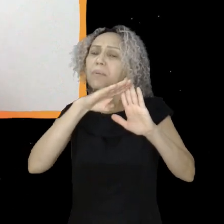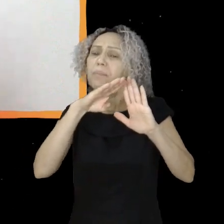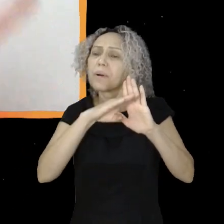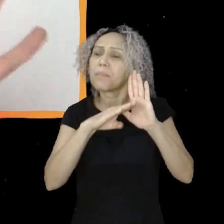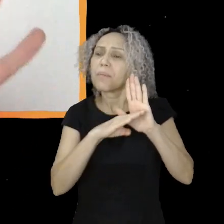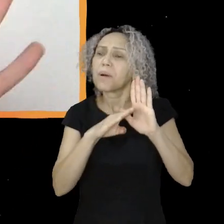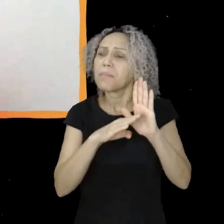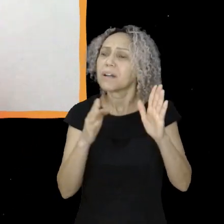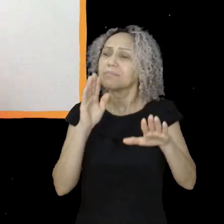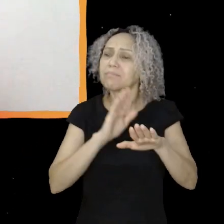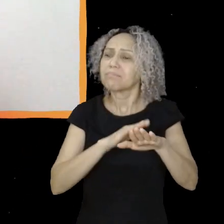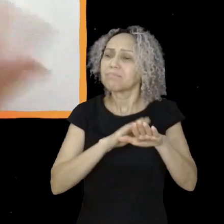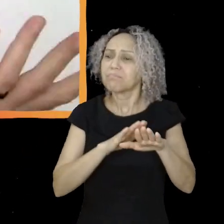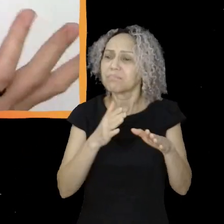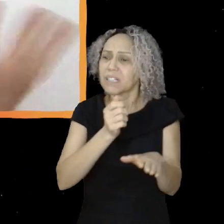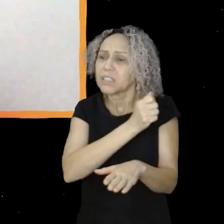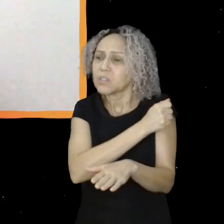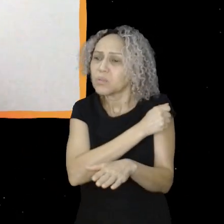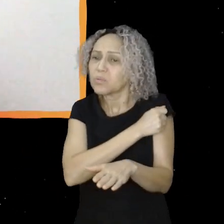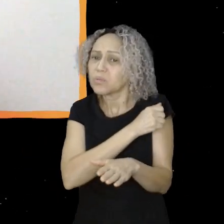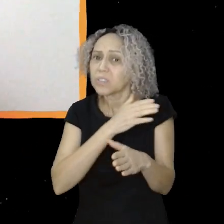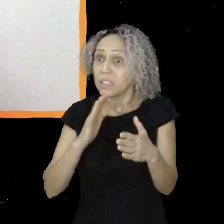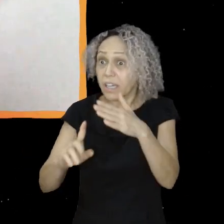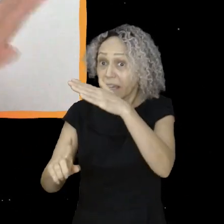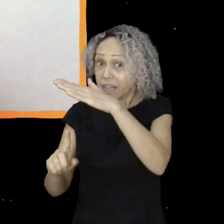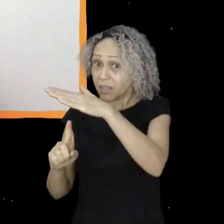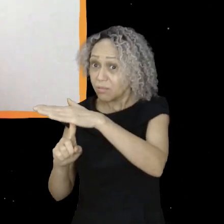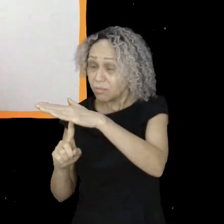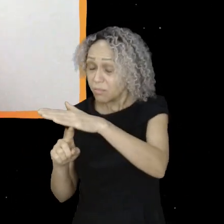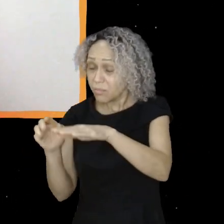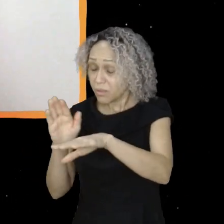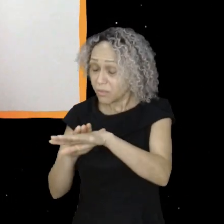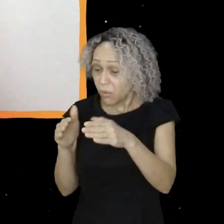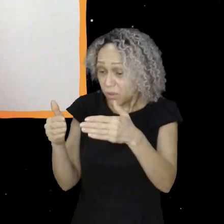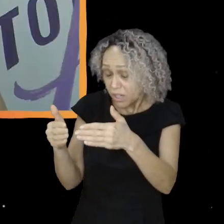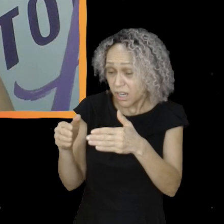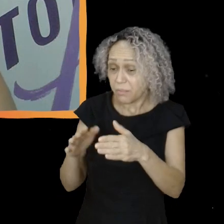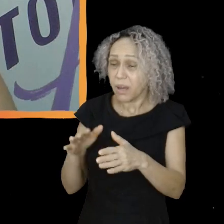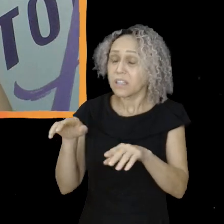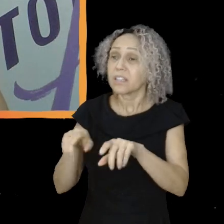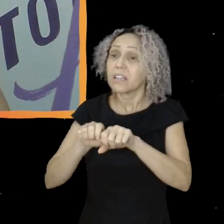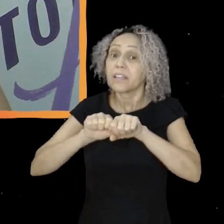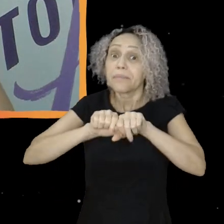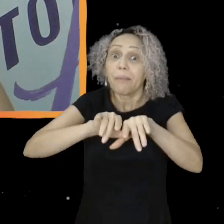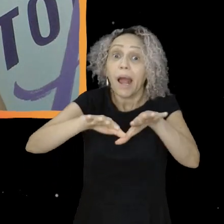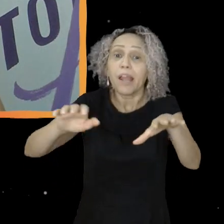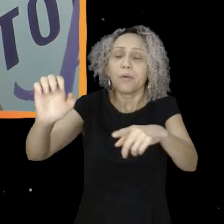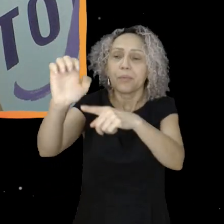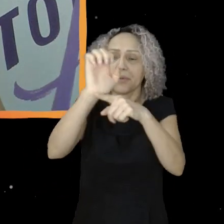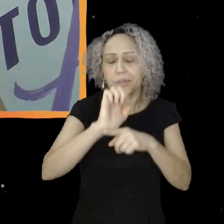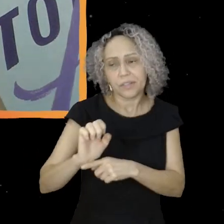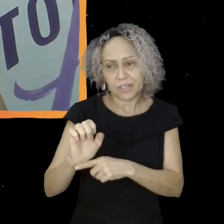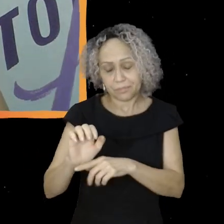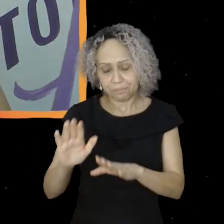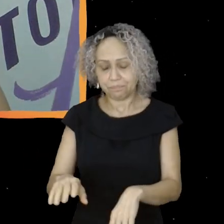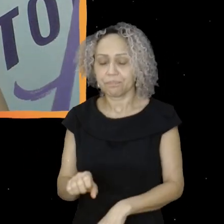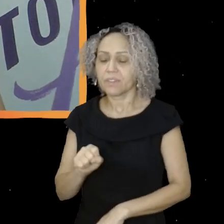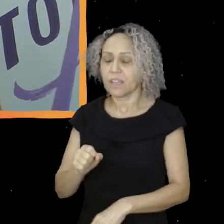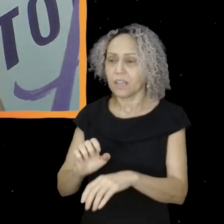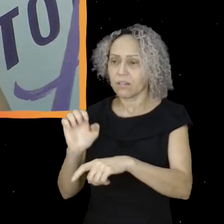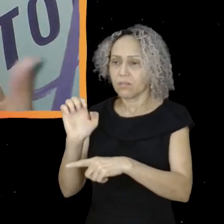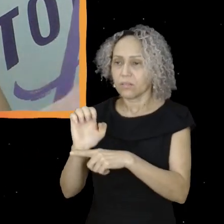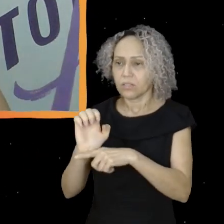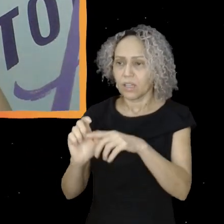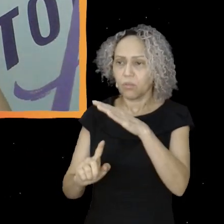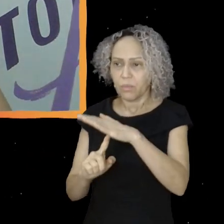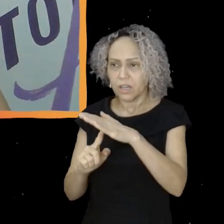transformando um movimento tão bem organizado no Estado inteiro, né? Enfim, até em outros Estados também. Sim, é. O Estado do Paraná foi, assim, né,